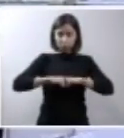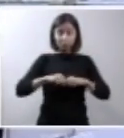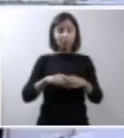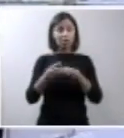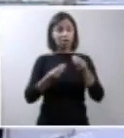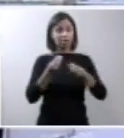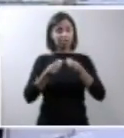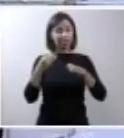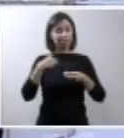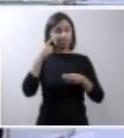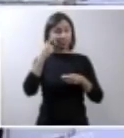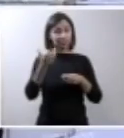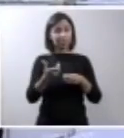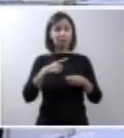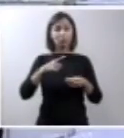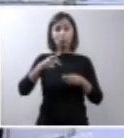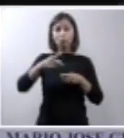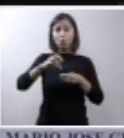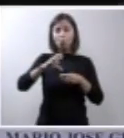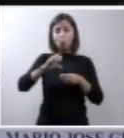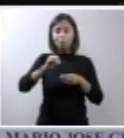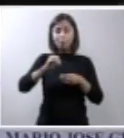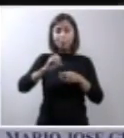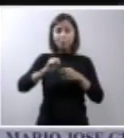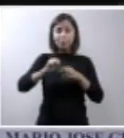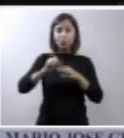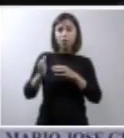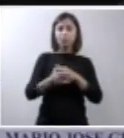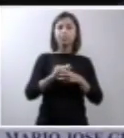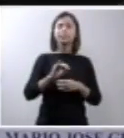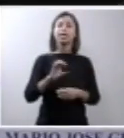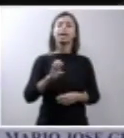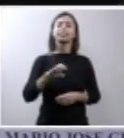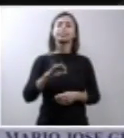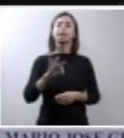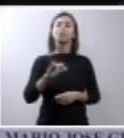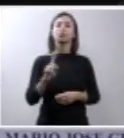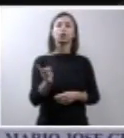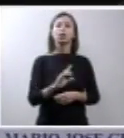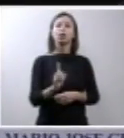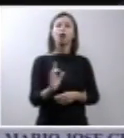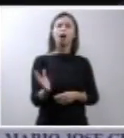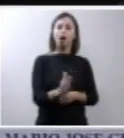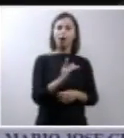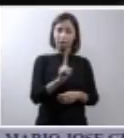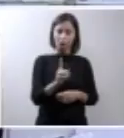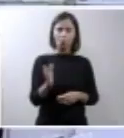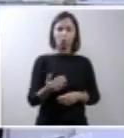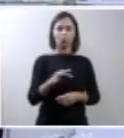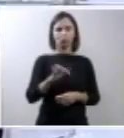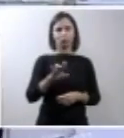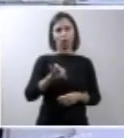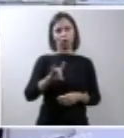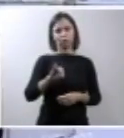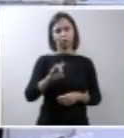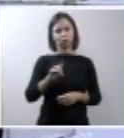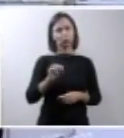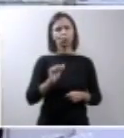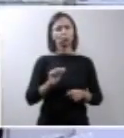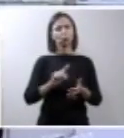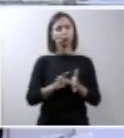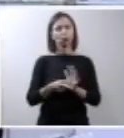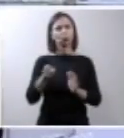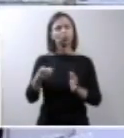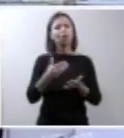também um prosencefalo não fundido. O significa isso? Aquela região rudimentar que vai dar origem ao